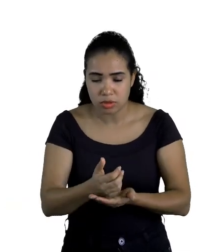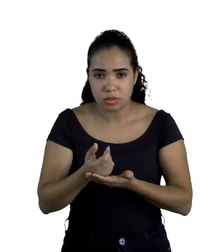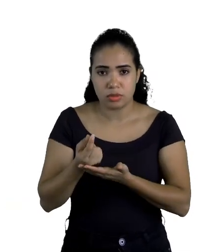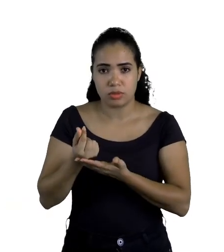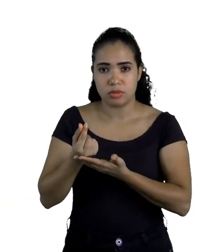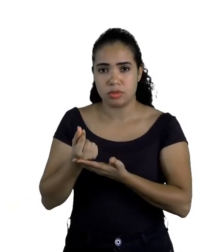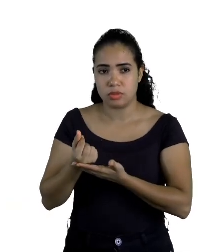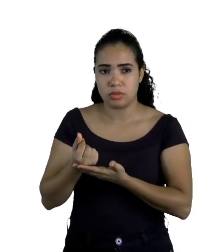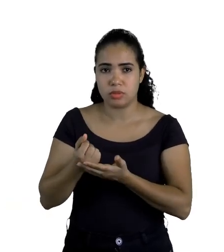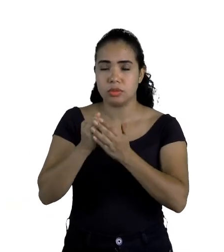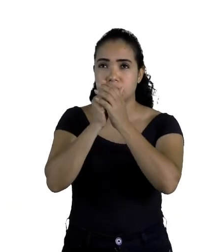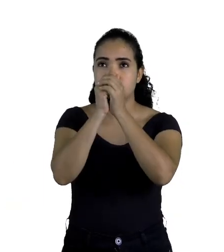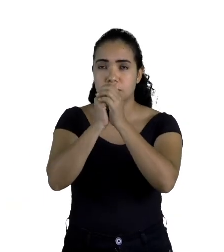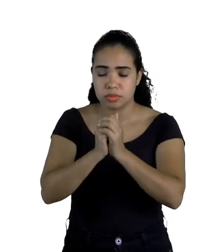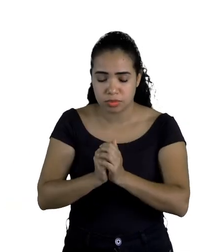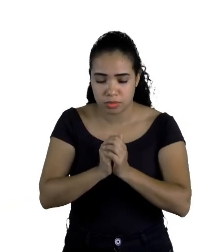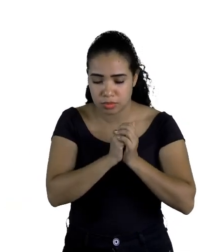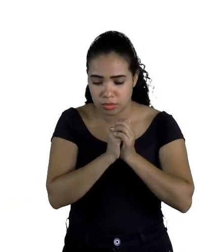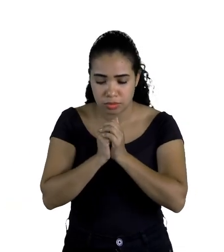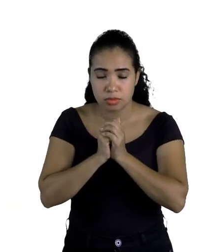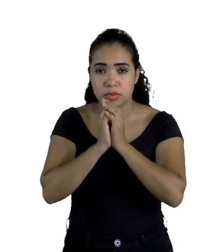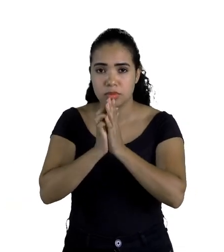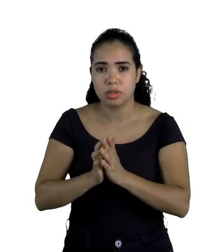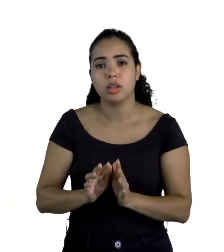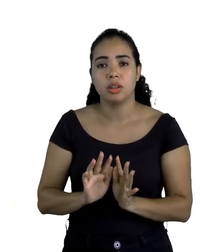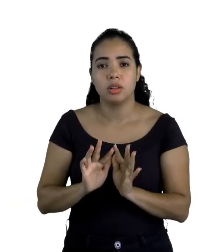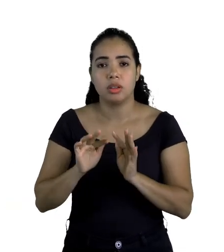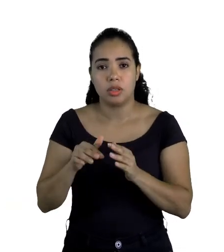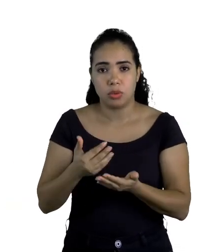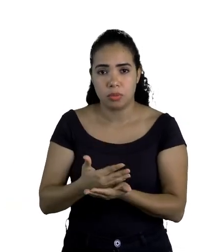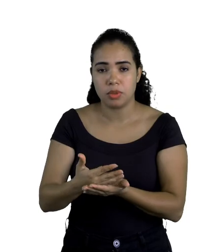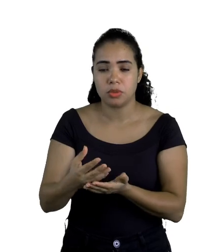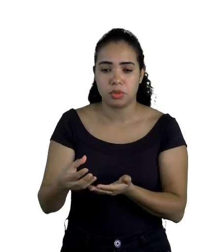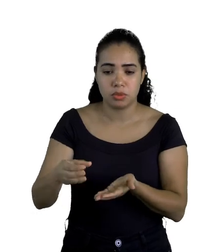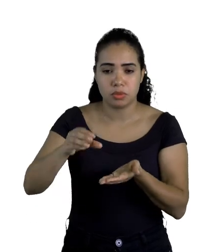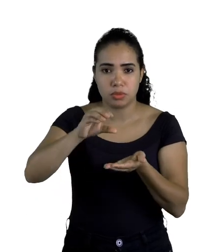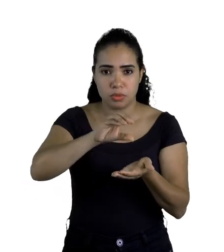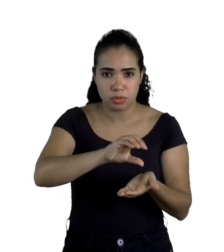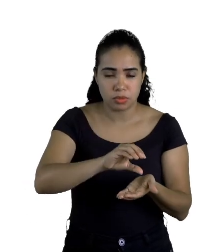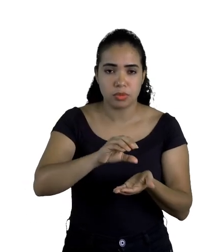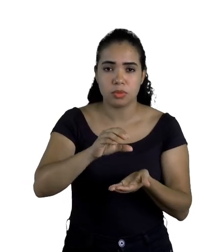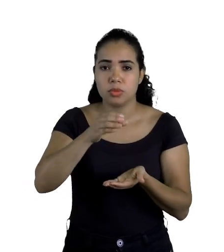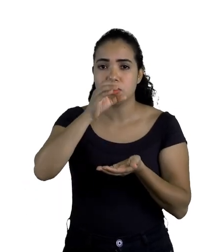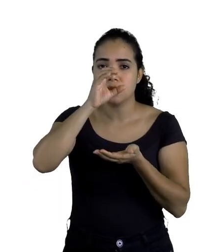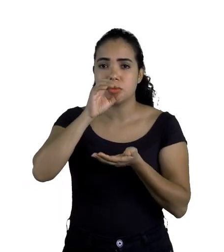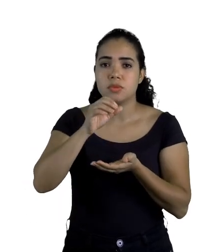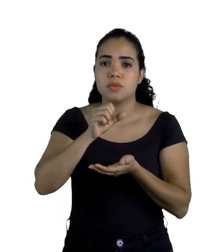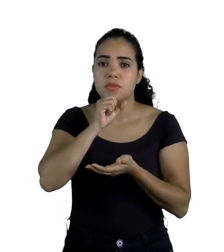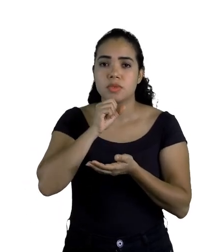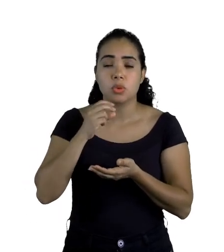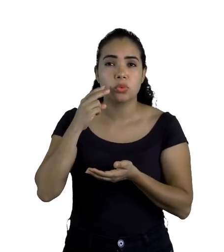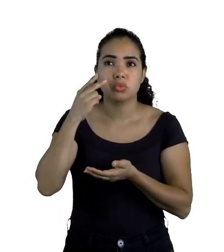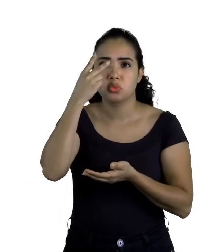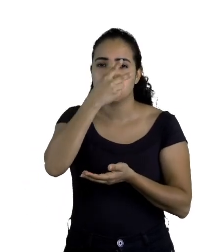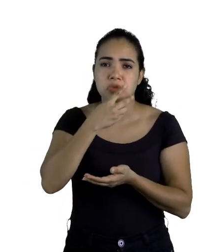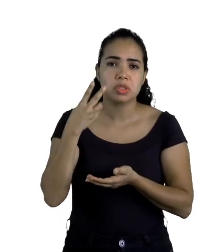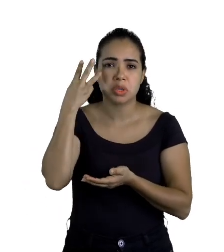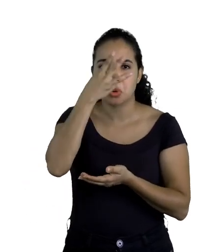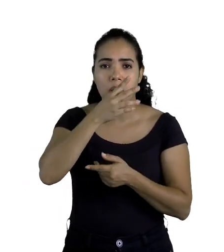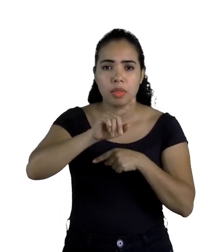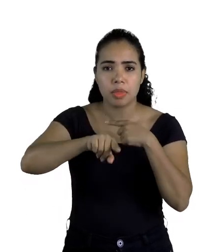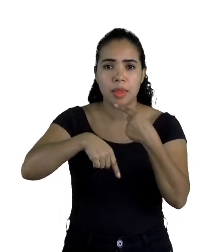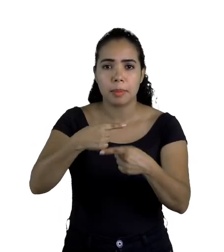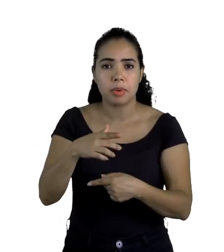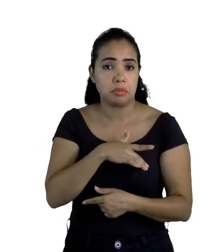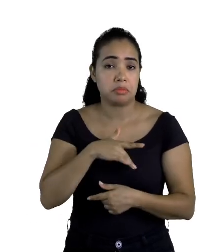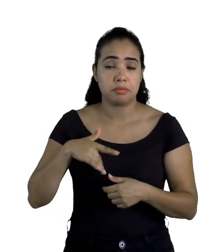fez o preceito que devia e, em seguida, deu o remédio à velha, que duas ou três horas depois, achava